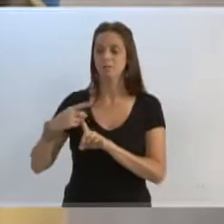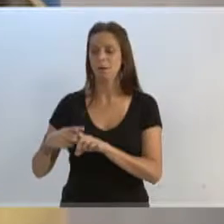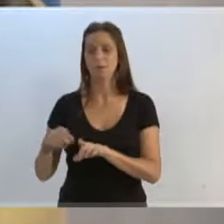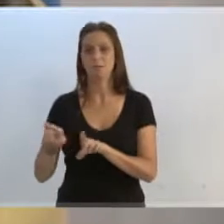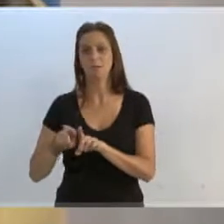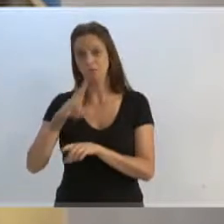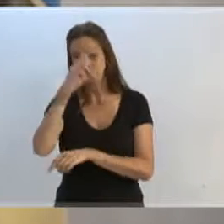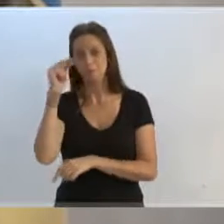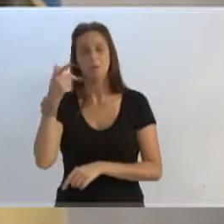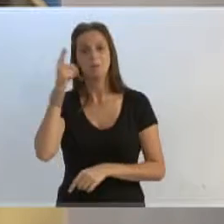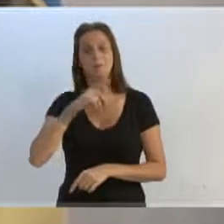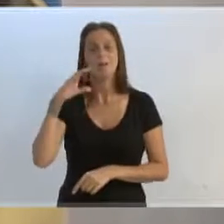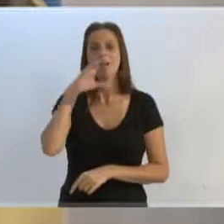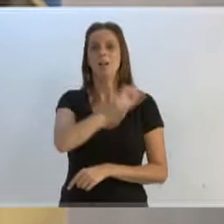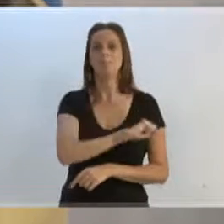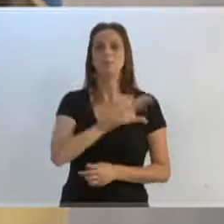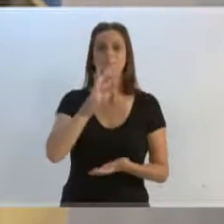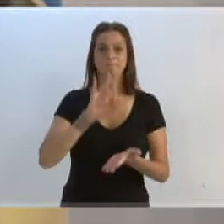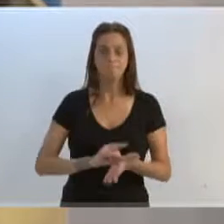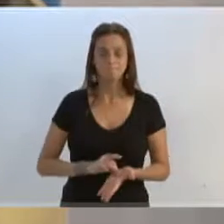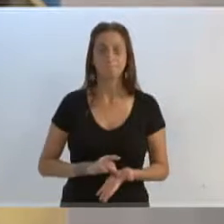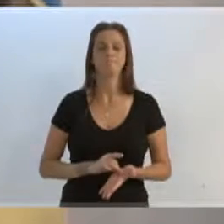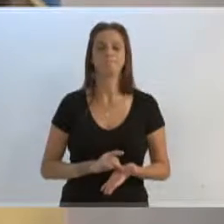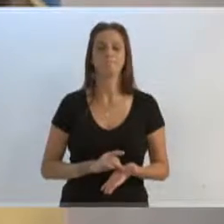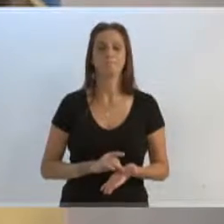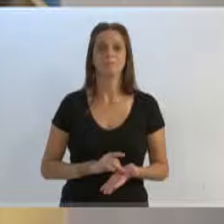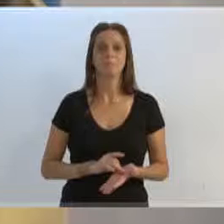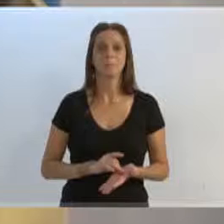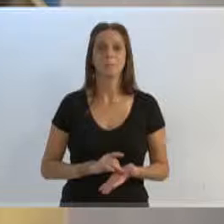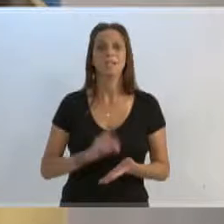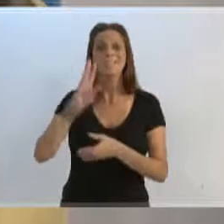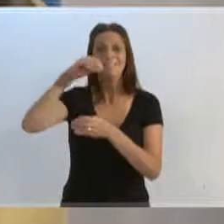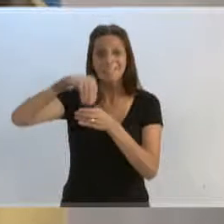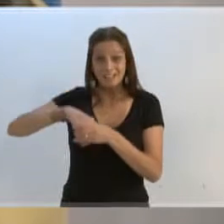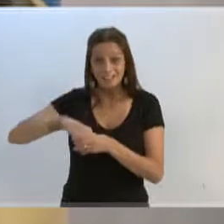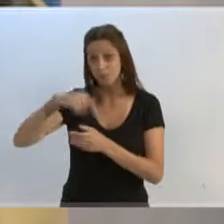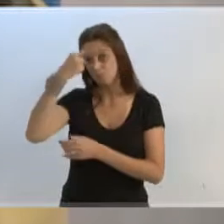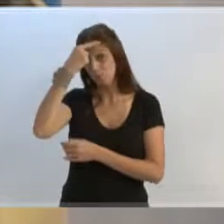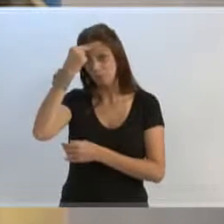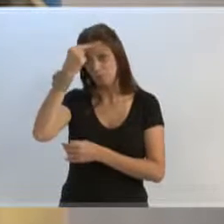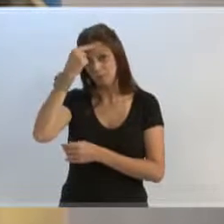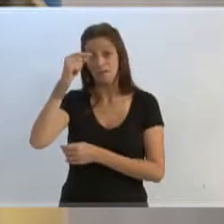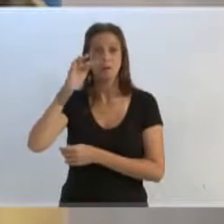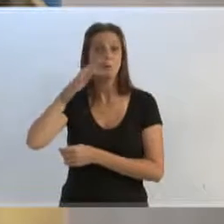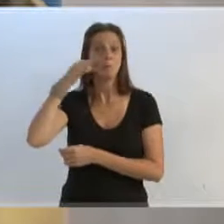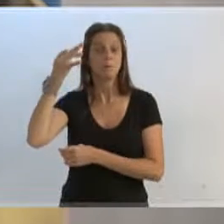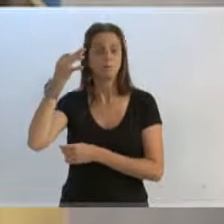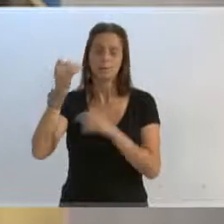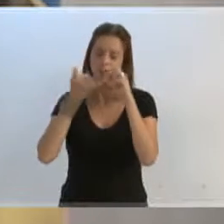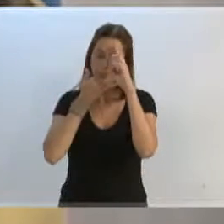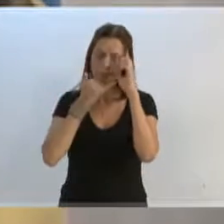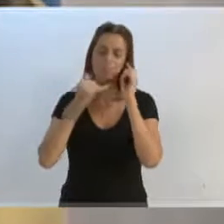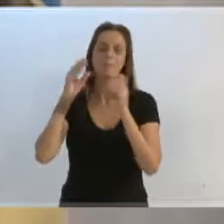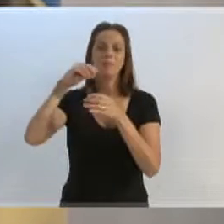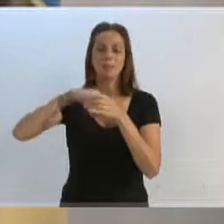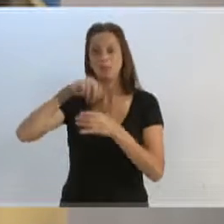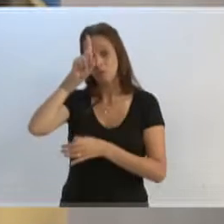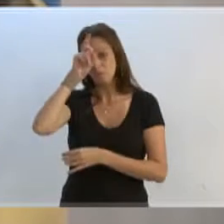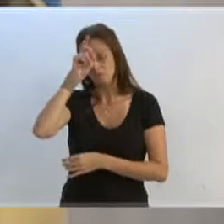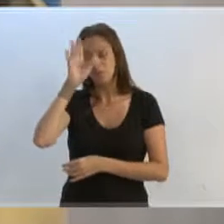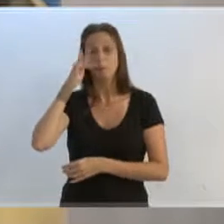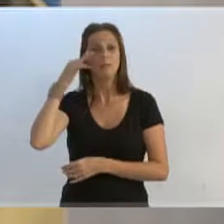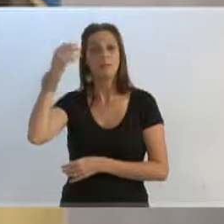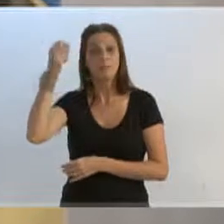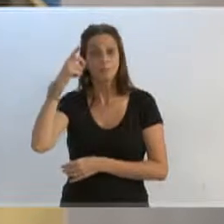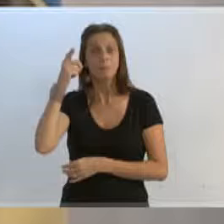rápido possível, para que a nossa comunidade possa ser bem atendida na região da Fortaleza Alta e toda a região da Fortaleza lá, porque está decifitado,